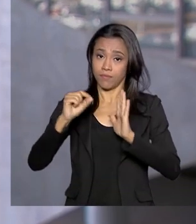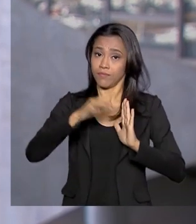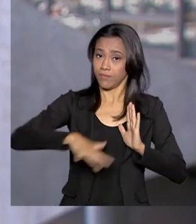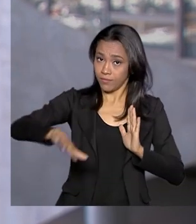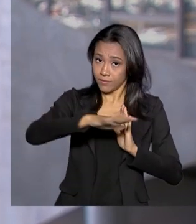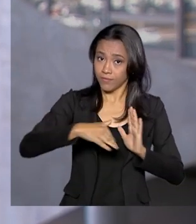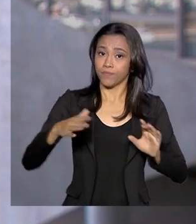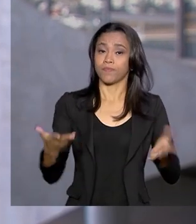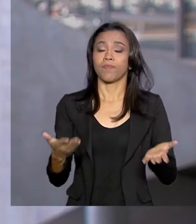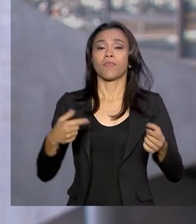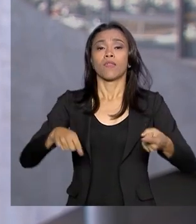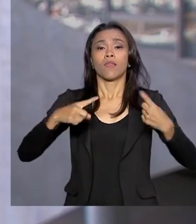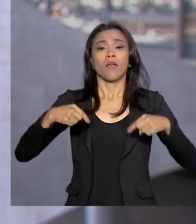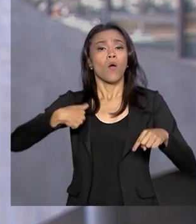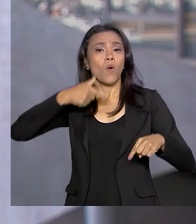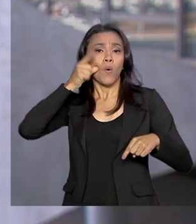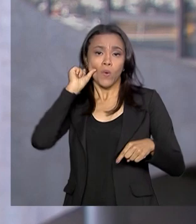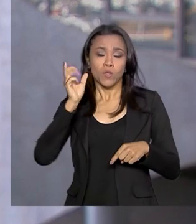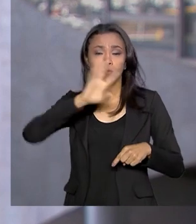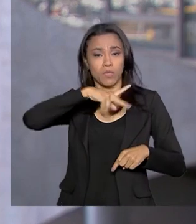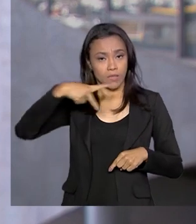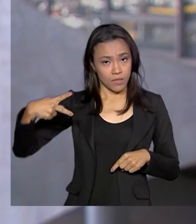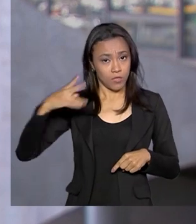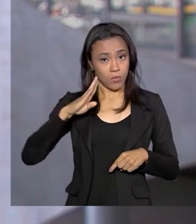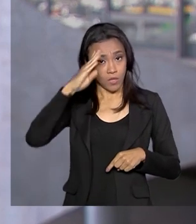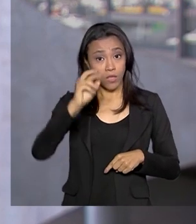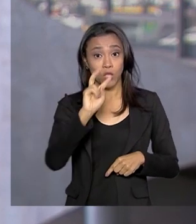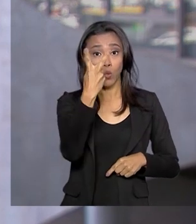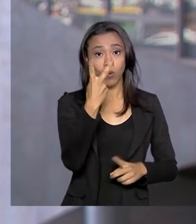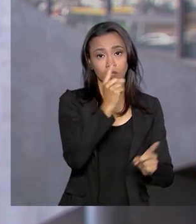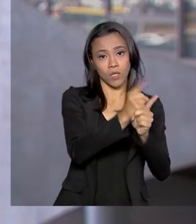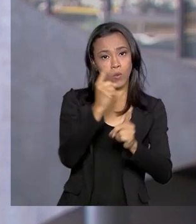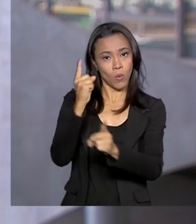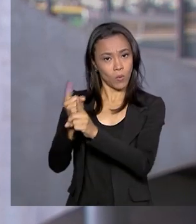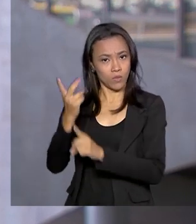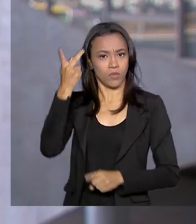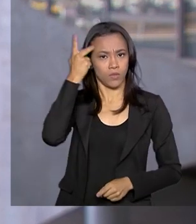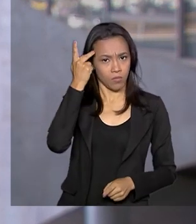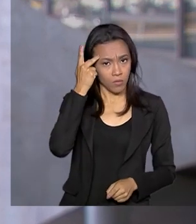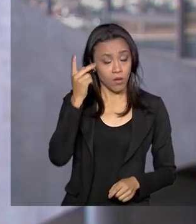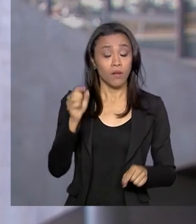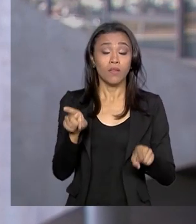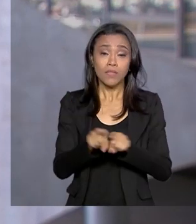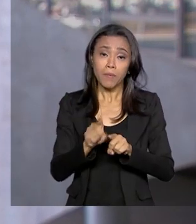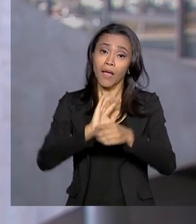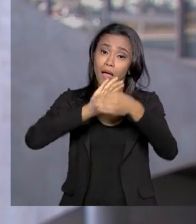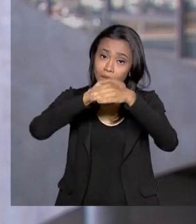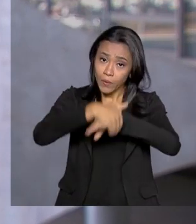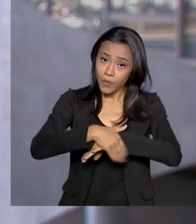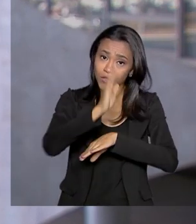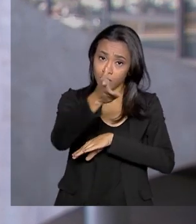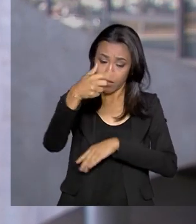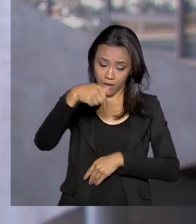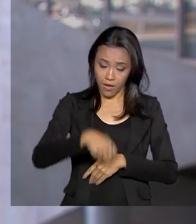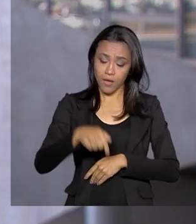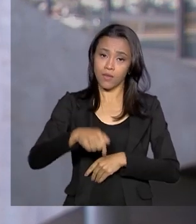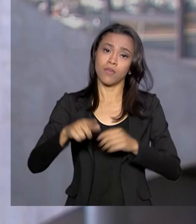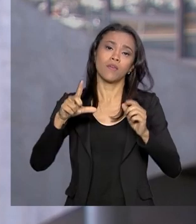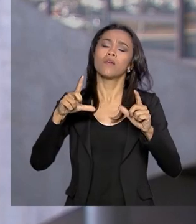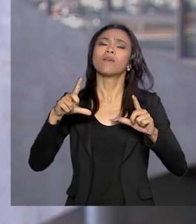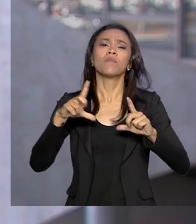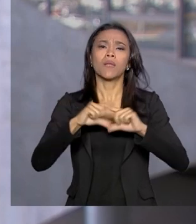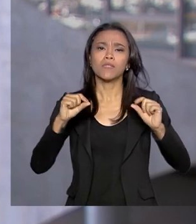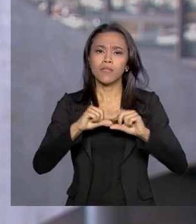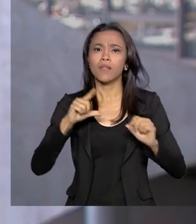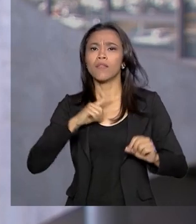Ontem, o presidente Jair Bolsonaro esteve em dois eventos em São Paulo com empresários e, à noite, já aqui em Brasília, esteve em um outro